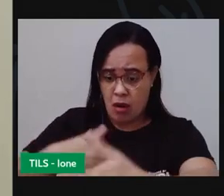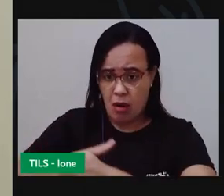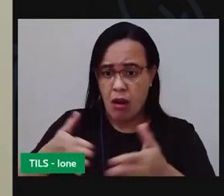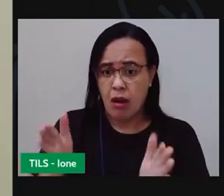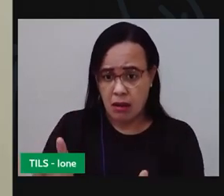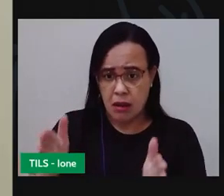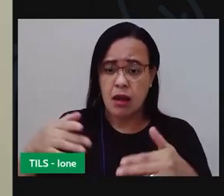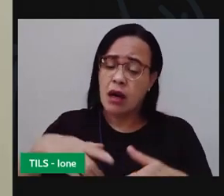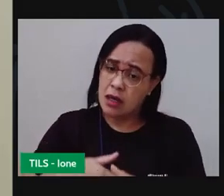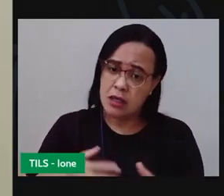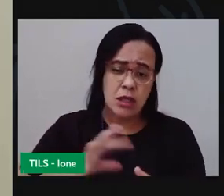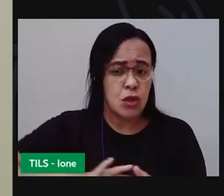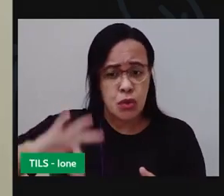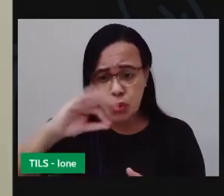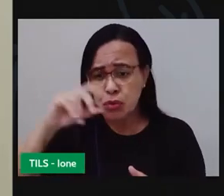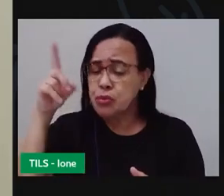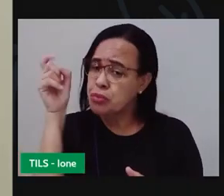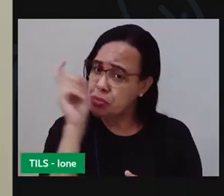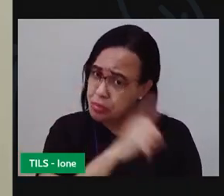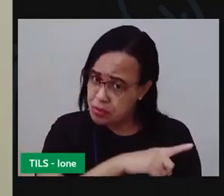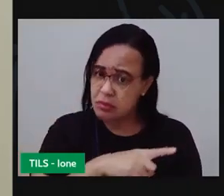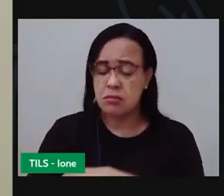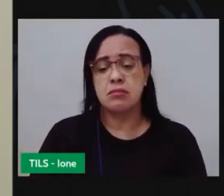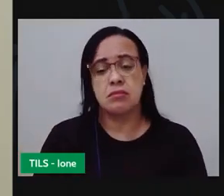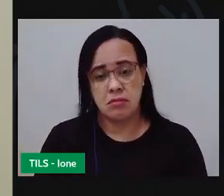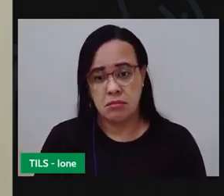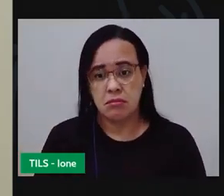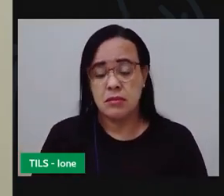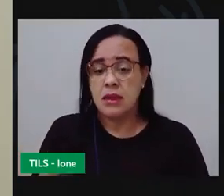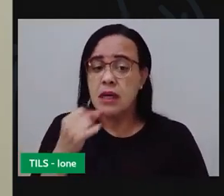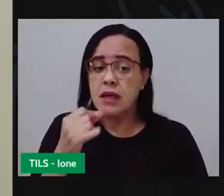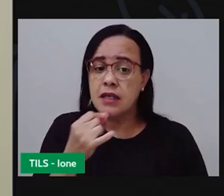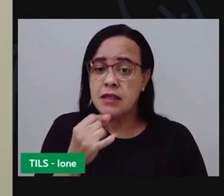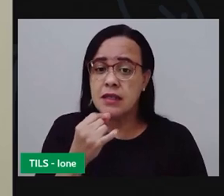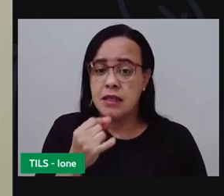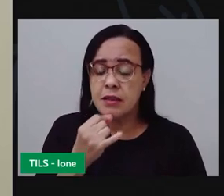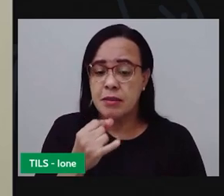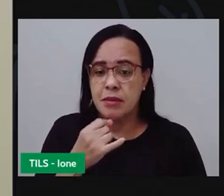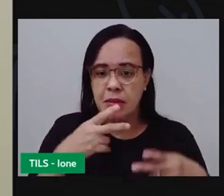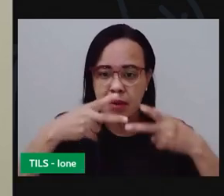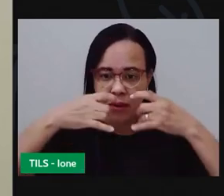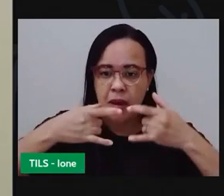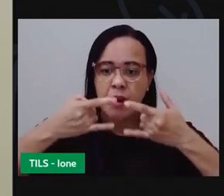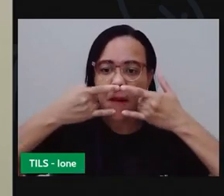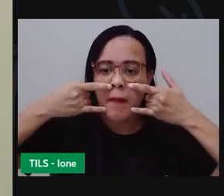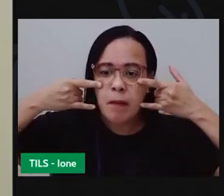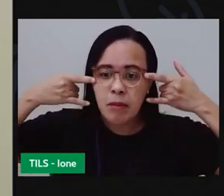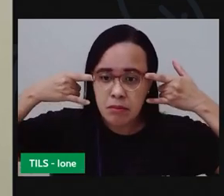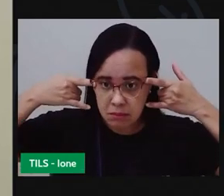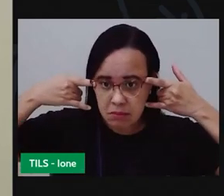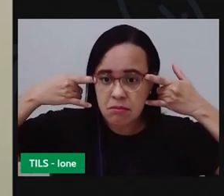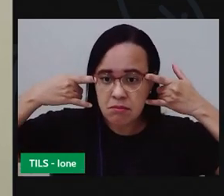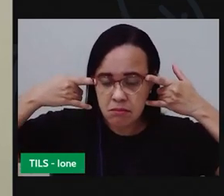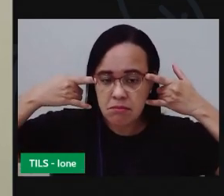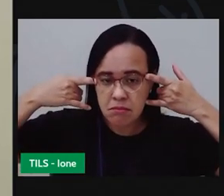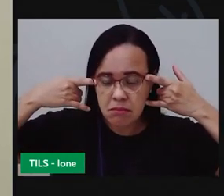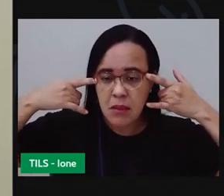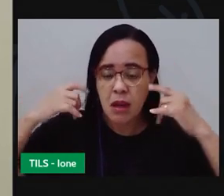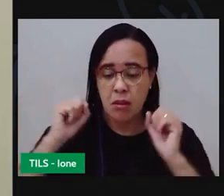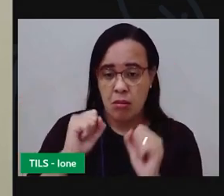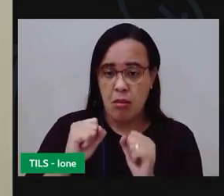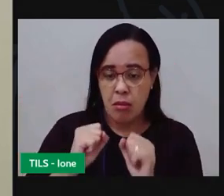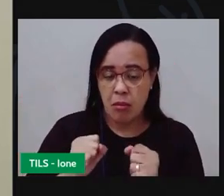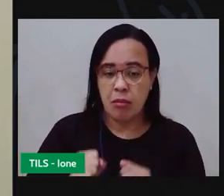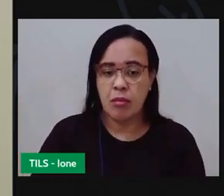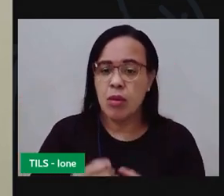A gente vai ter também aqui uma máscara que é feita em tecido de algodão.